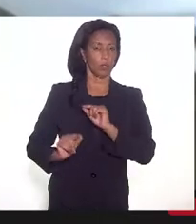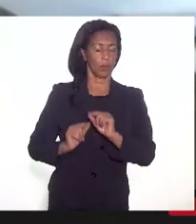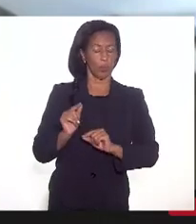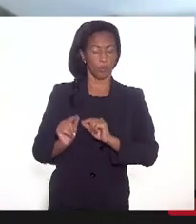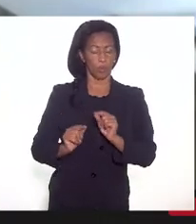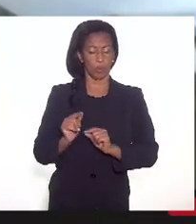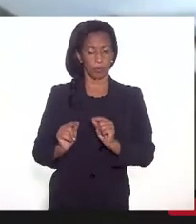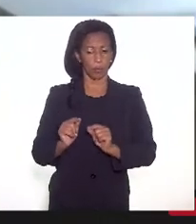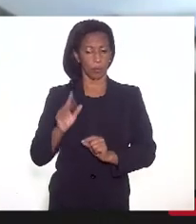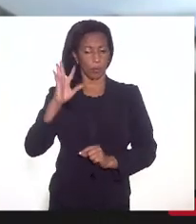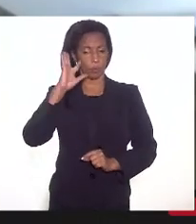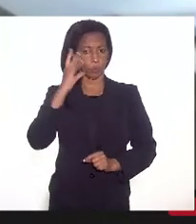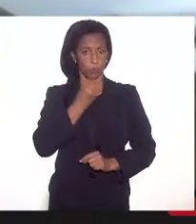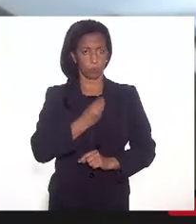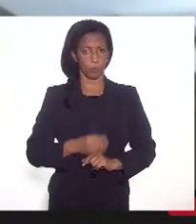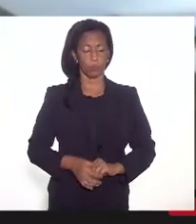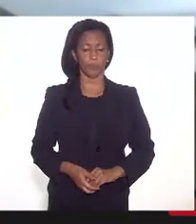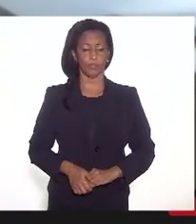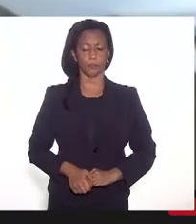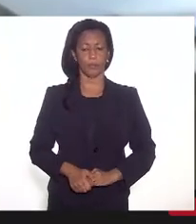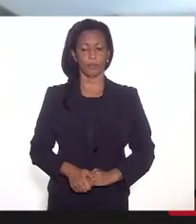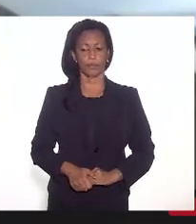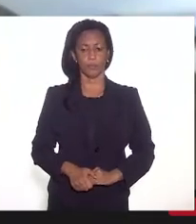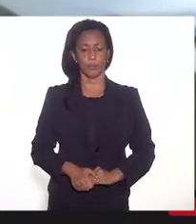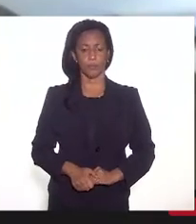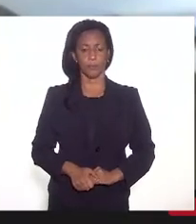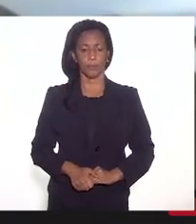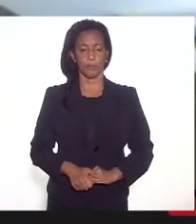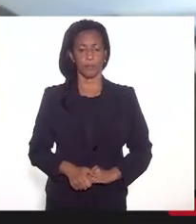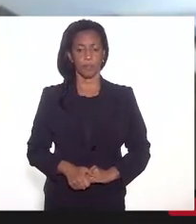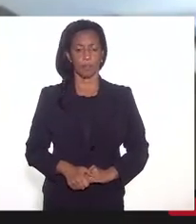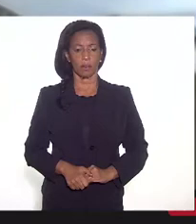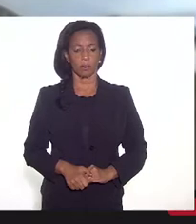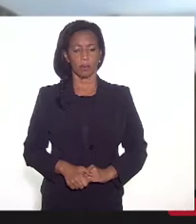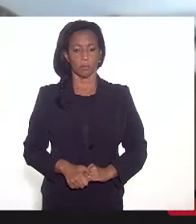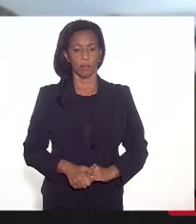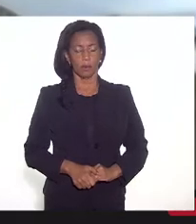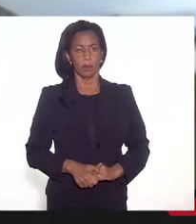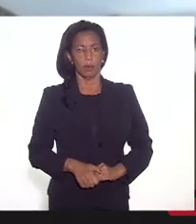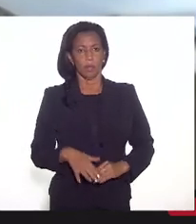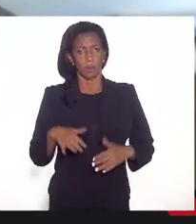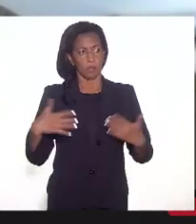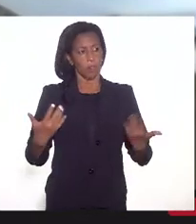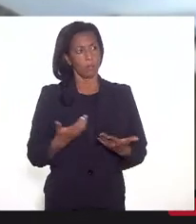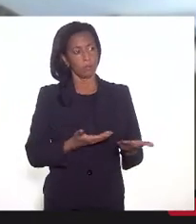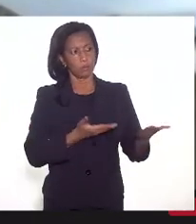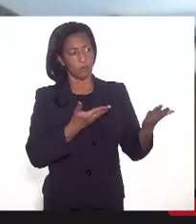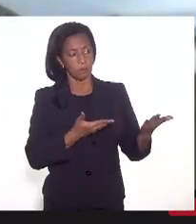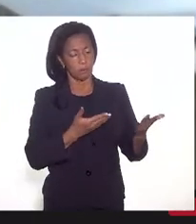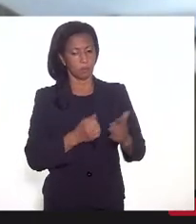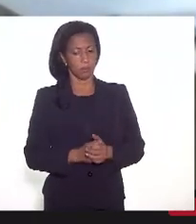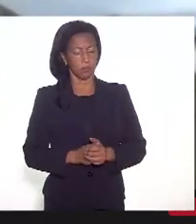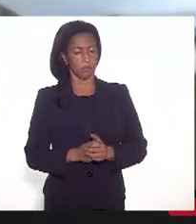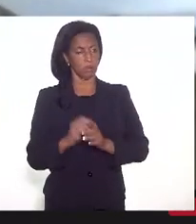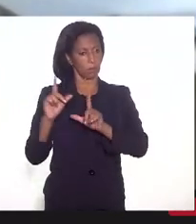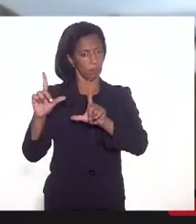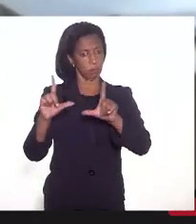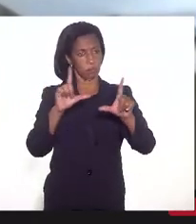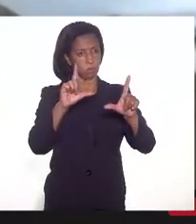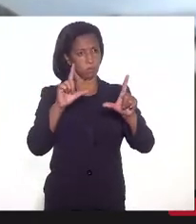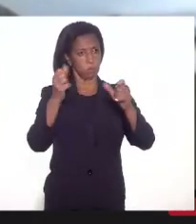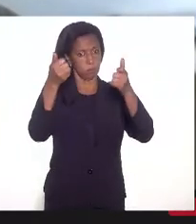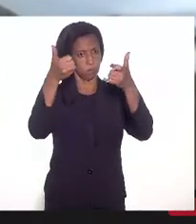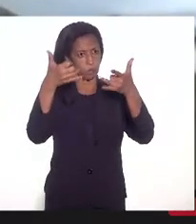decisórias. Então, eu queria que o senhor abordasse esse cronograma,